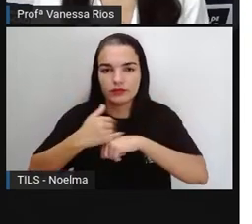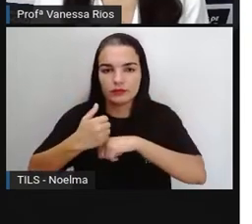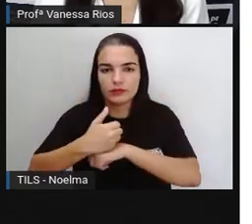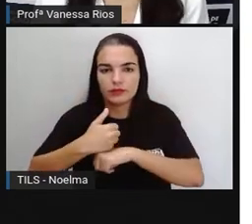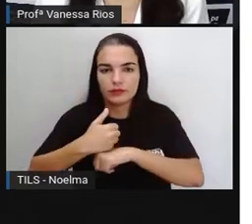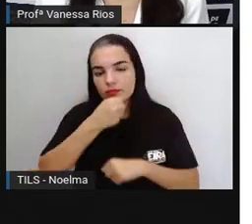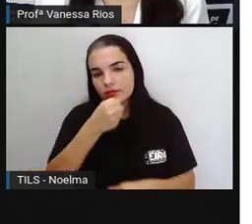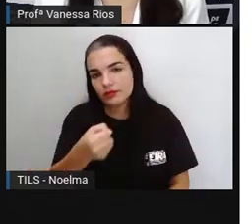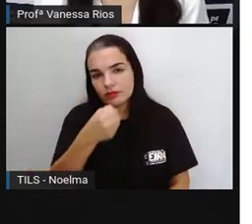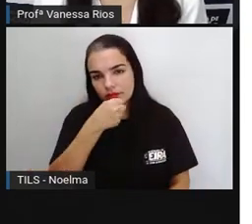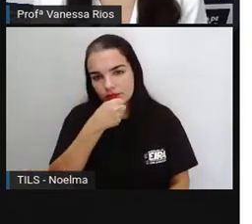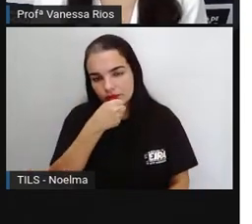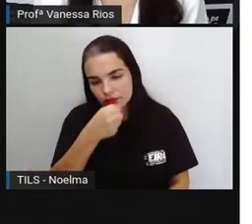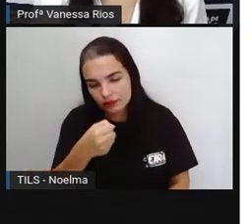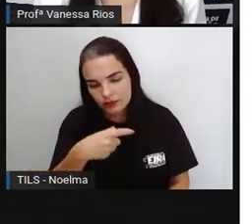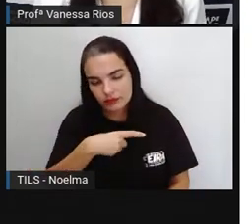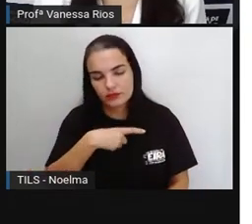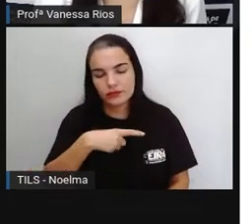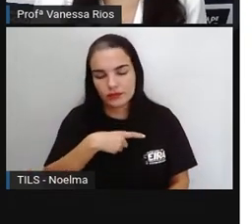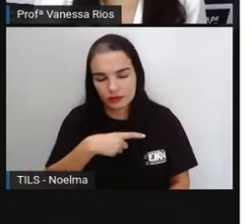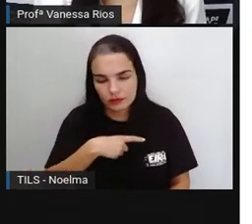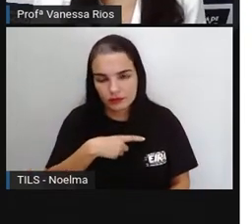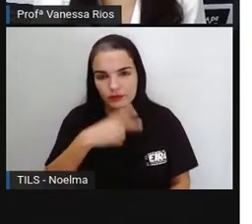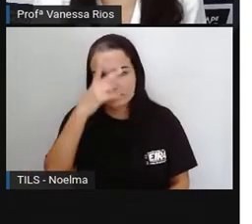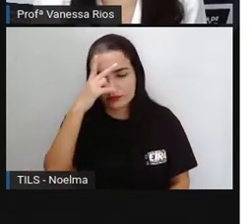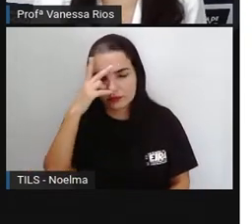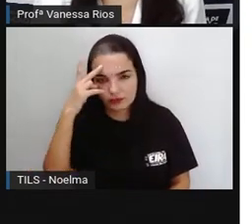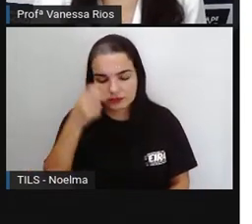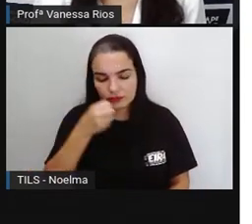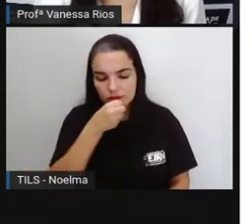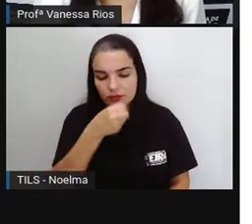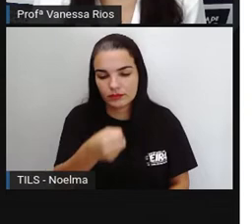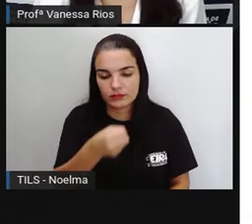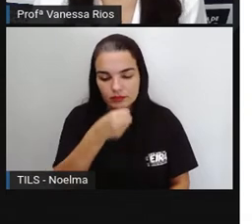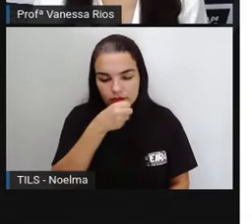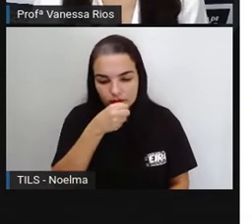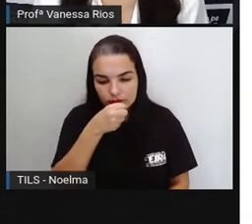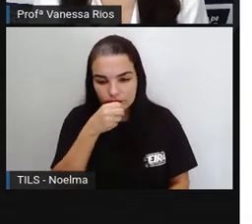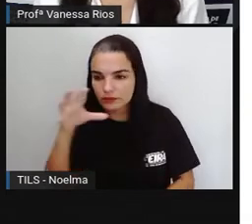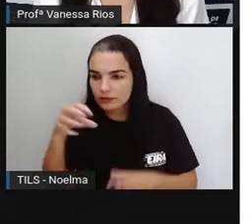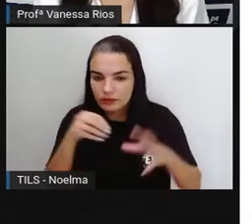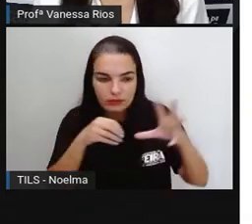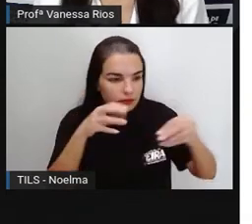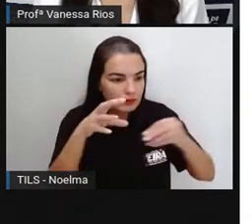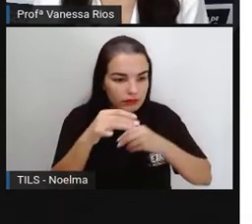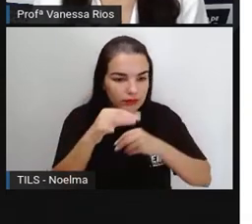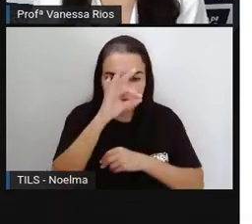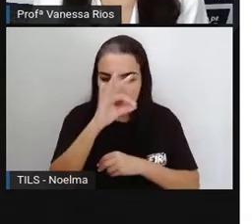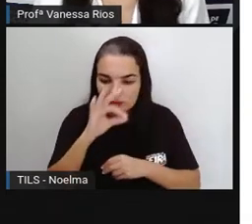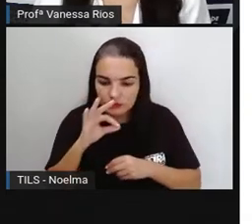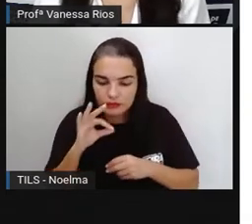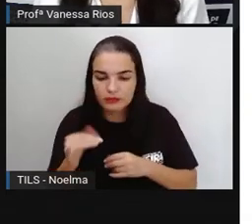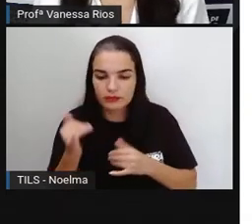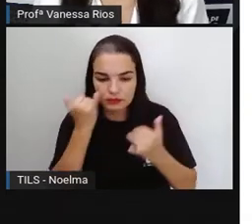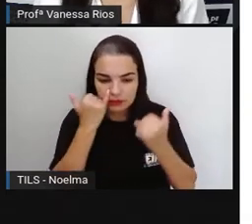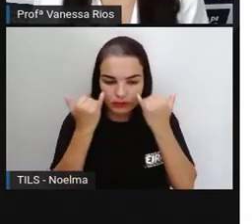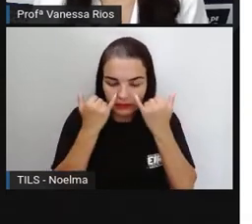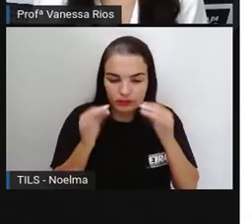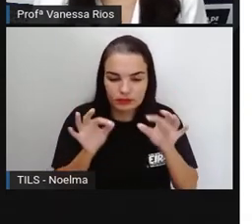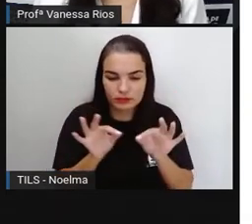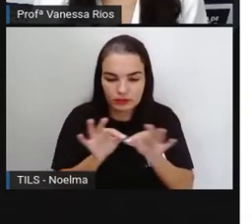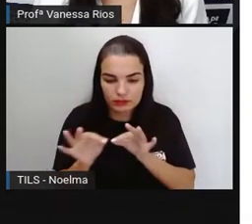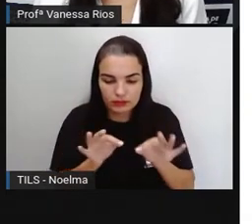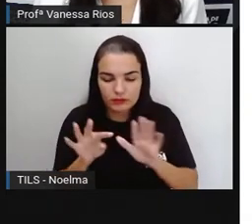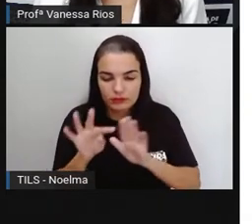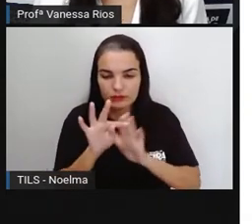reportagens, aparece ali o repórter responsável pela coleta das informações e organização e estruturação